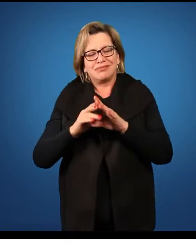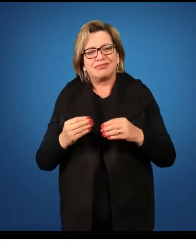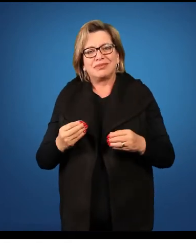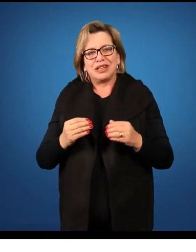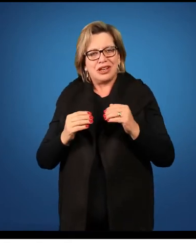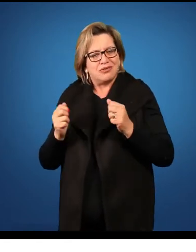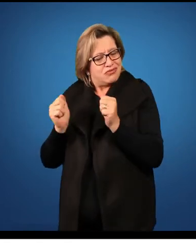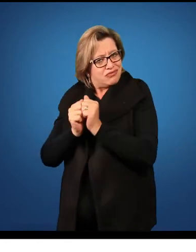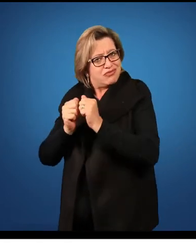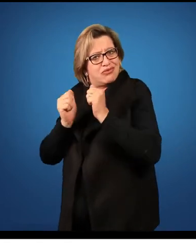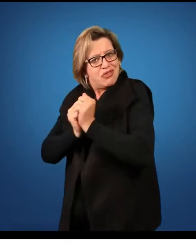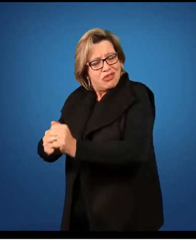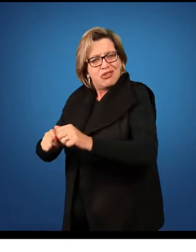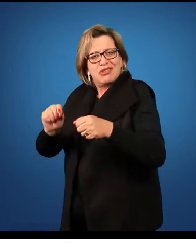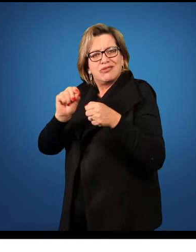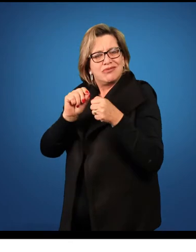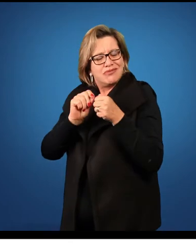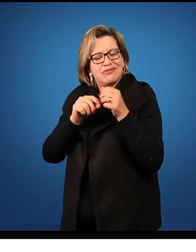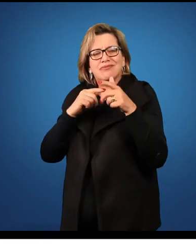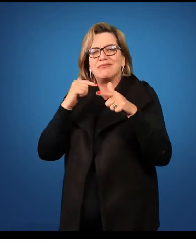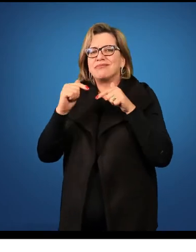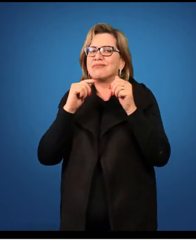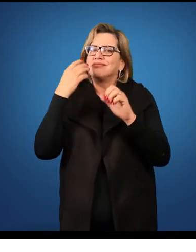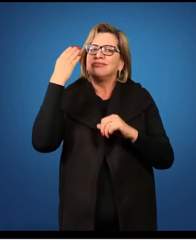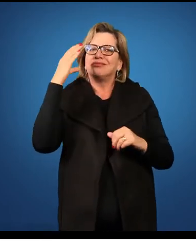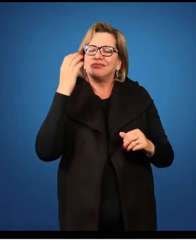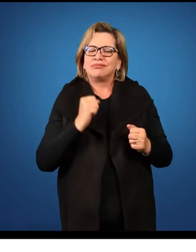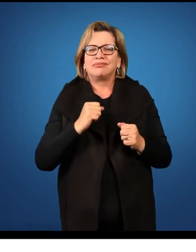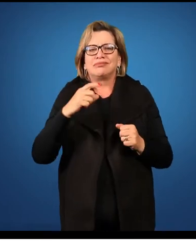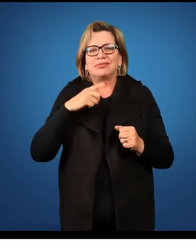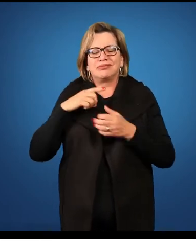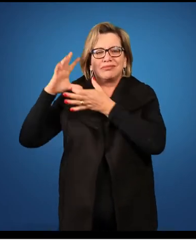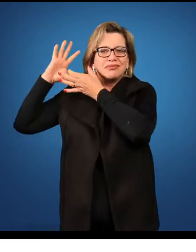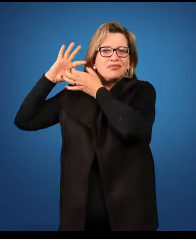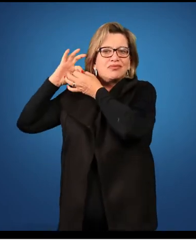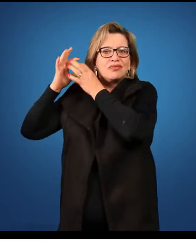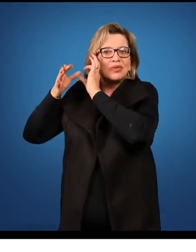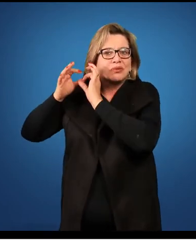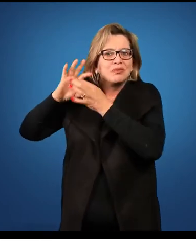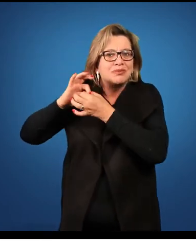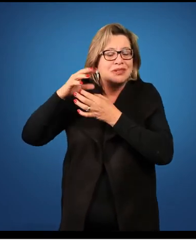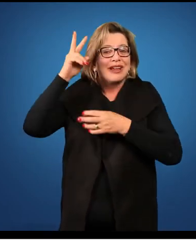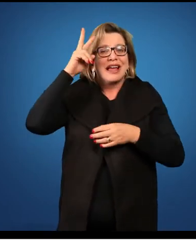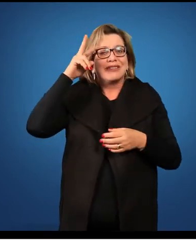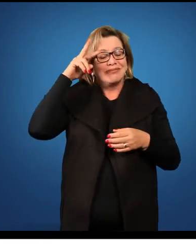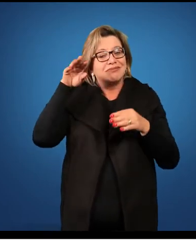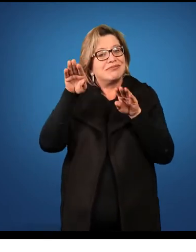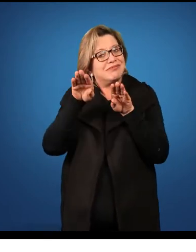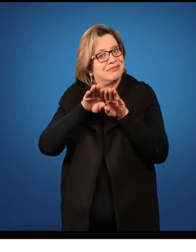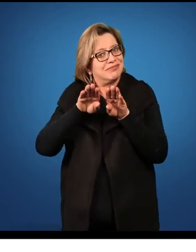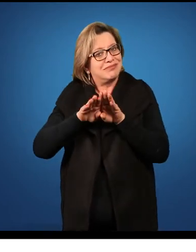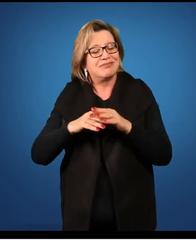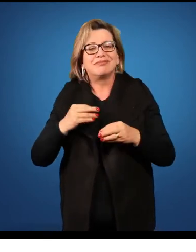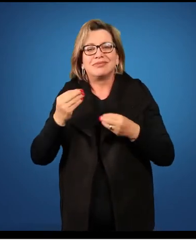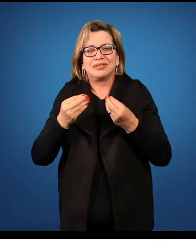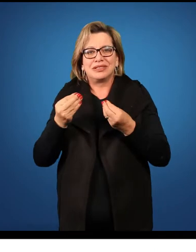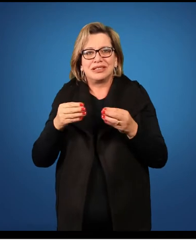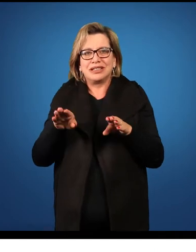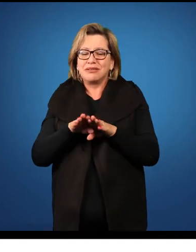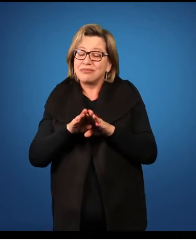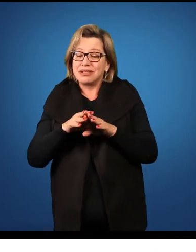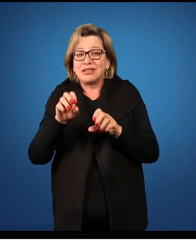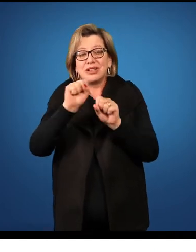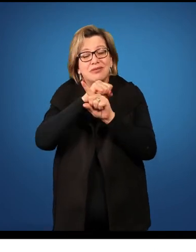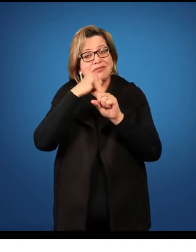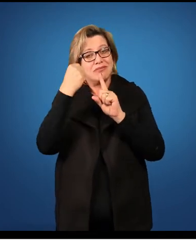construção coletiva. Então, existe, nesse caso, um contexto histórico. Tanto histórico, como também sócio